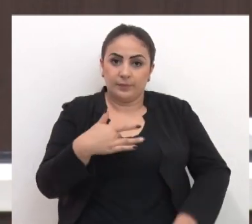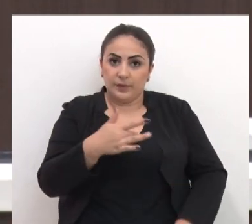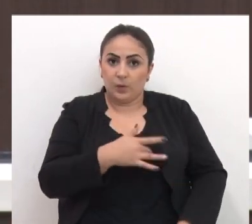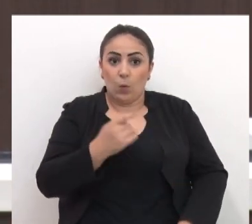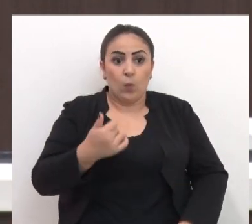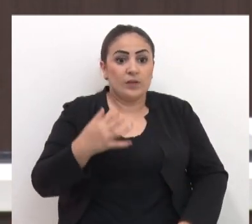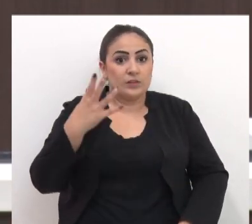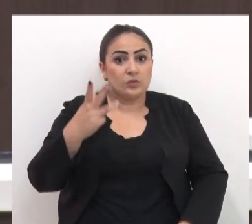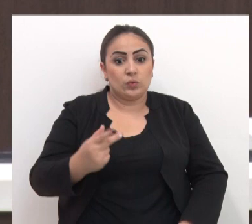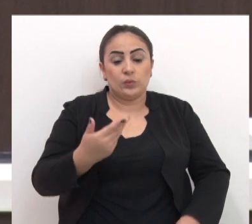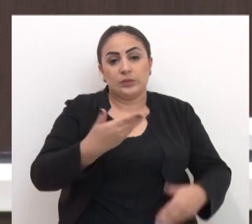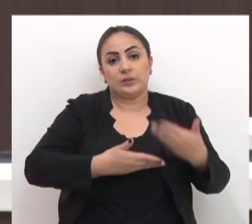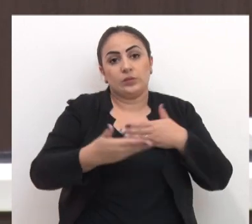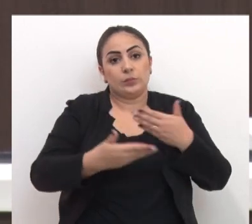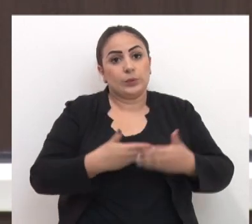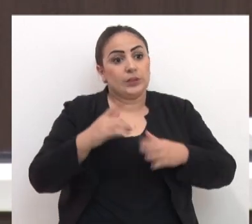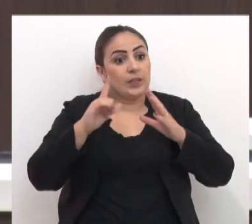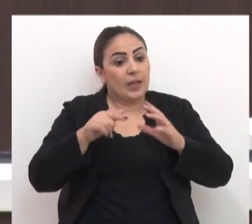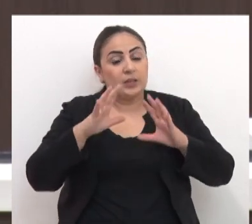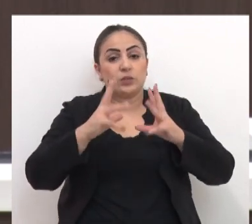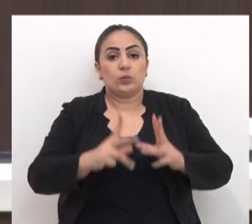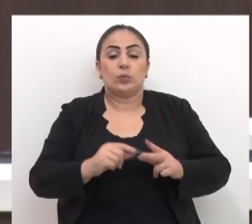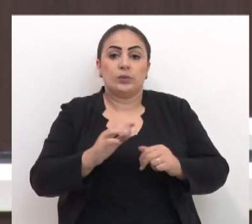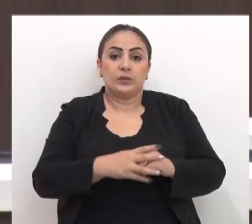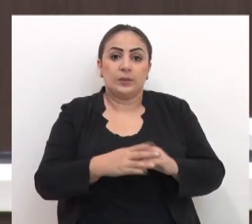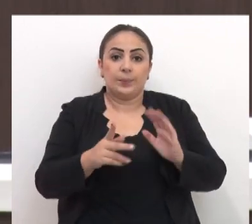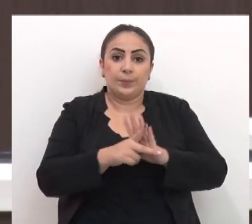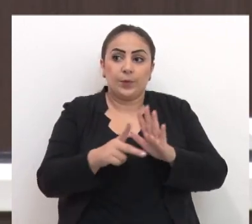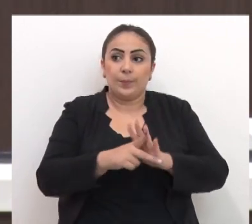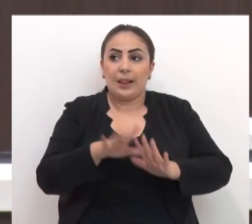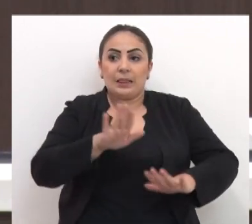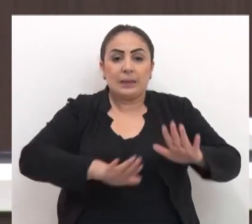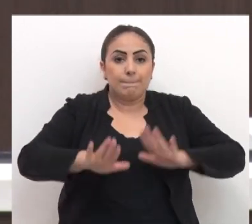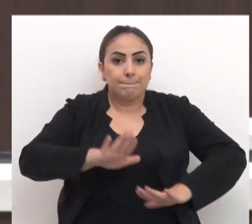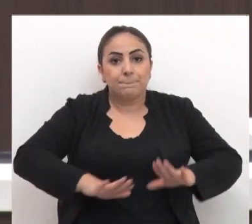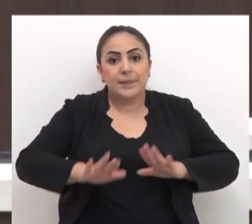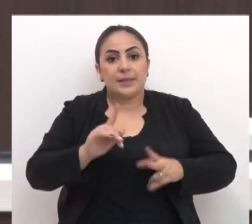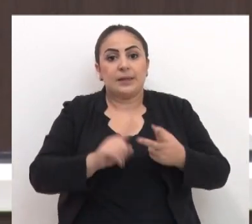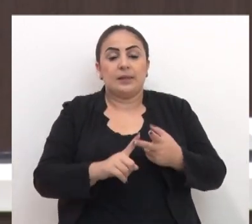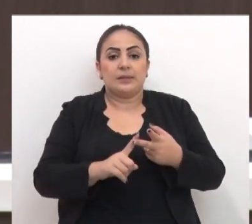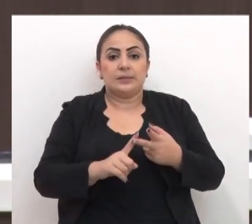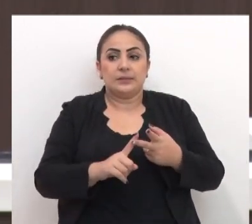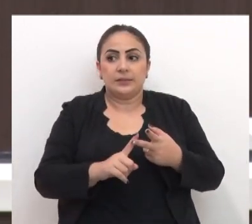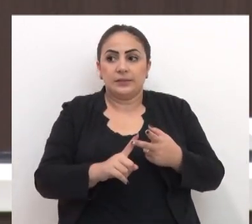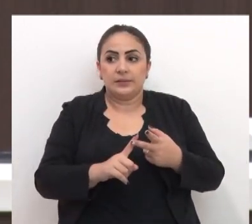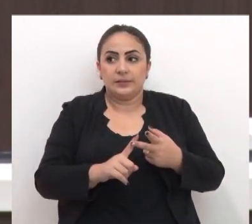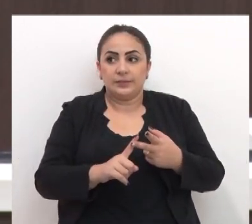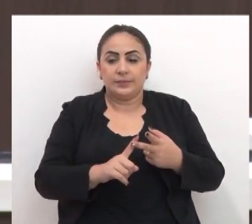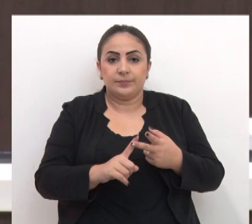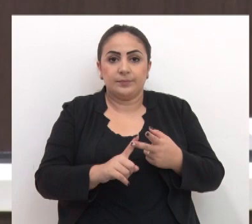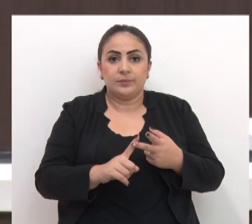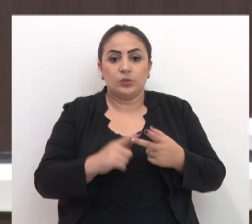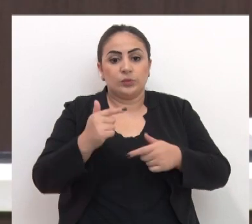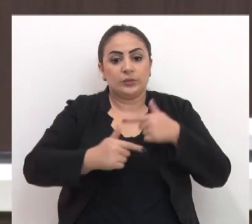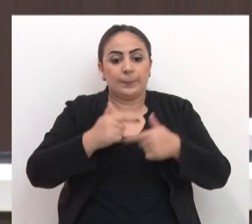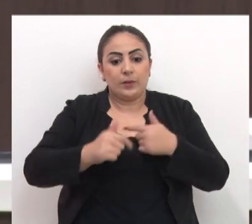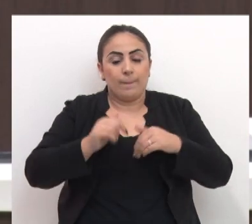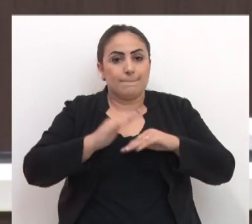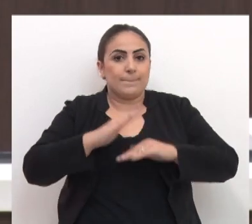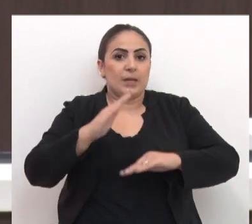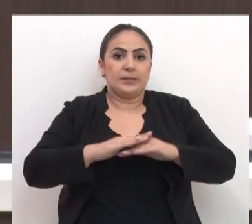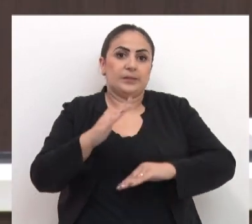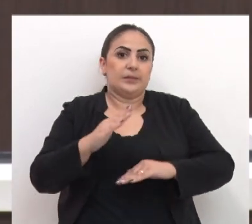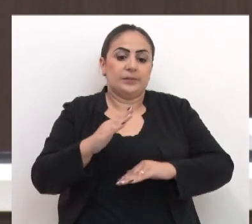saúde, praticamente as atendentes são todas, na parte de limpeza, na parte, enfim, quase o serviço